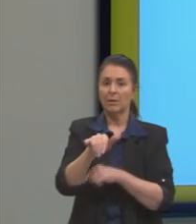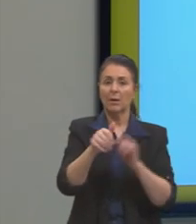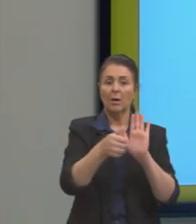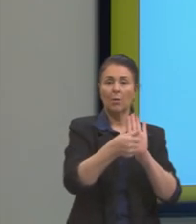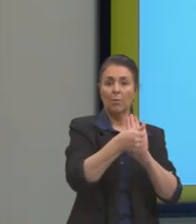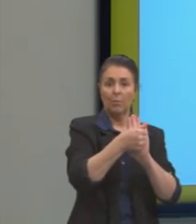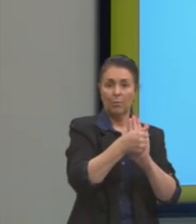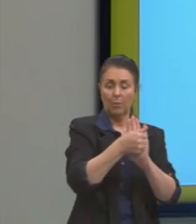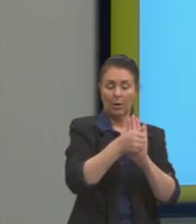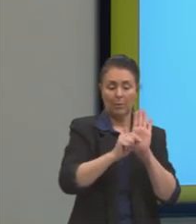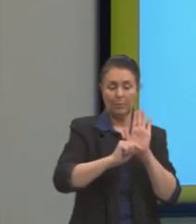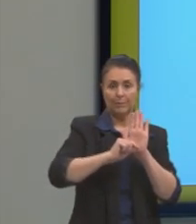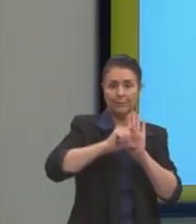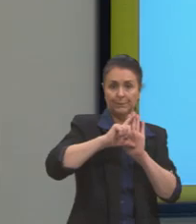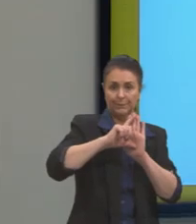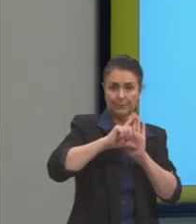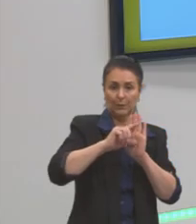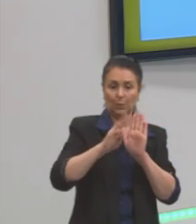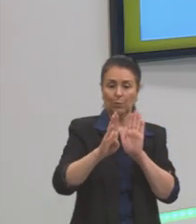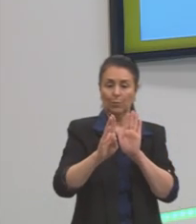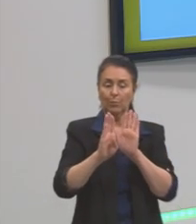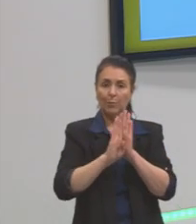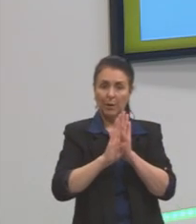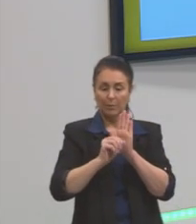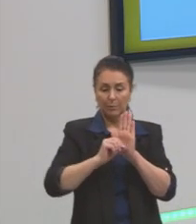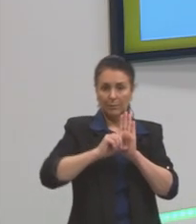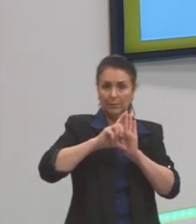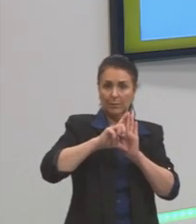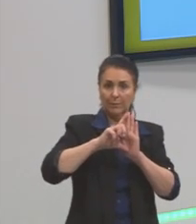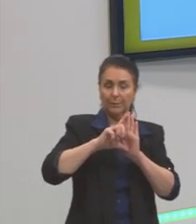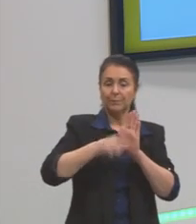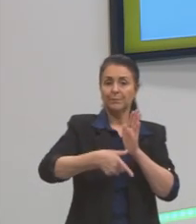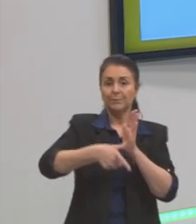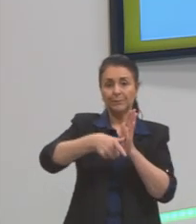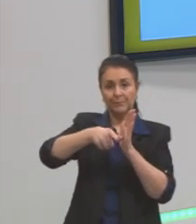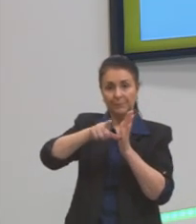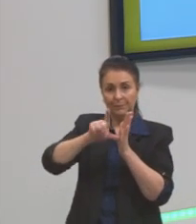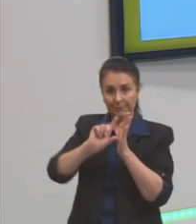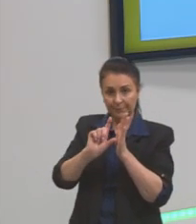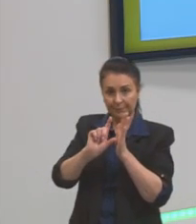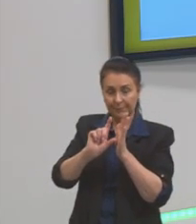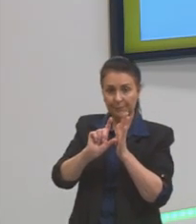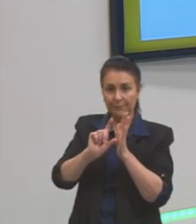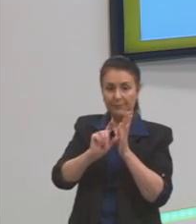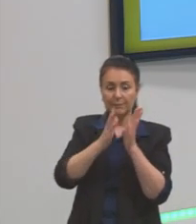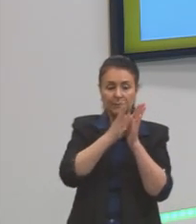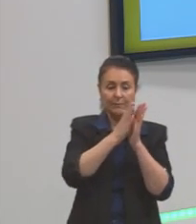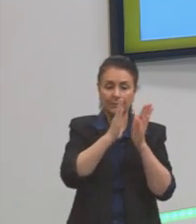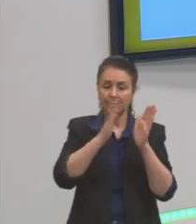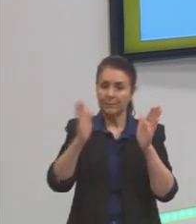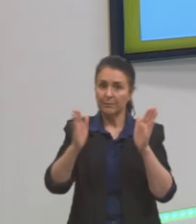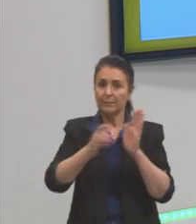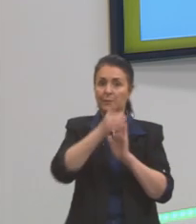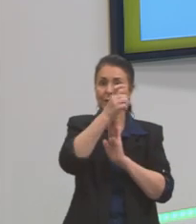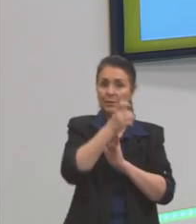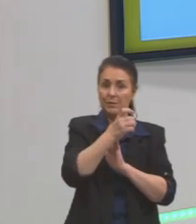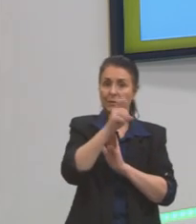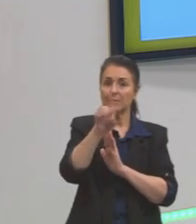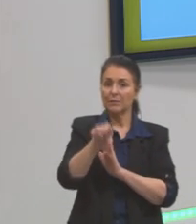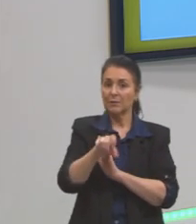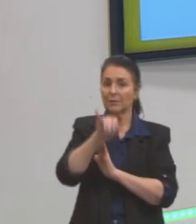maiúscula, ou se fosse um B maiúsculo, viria antes daquela sequência, então, X, Y.